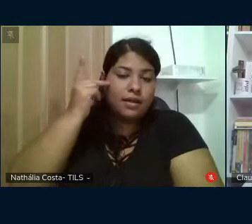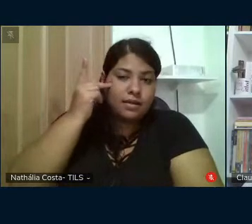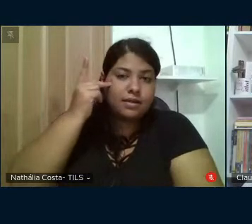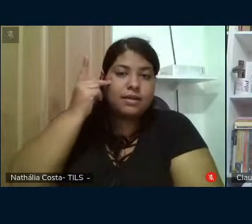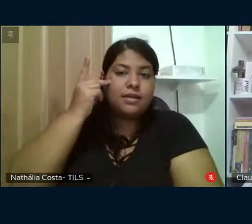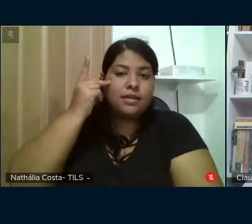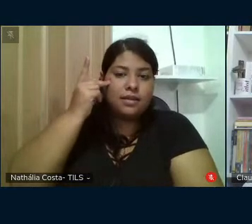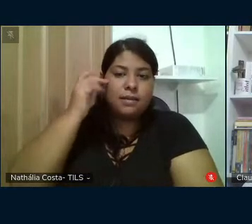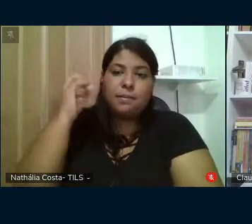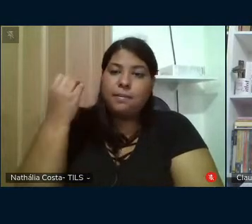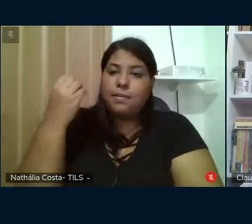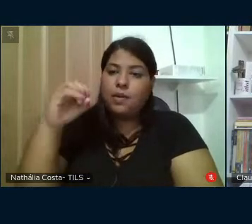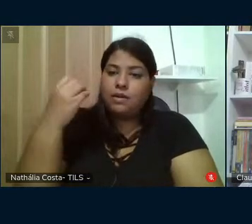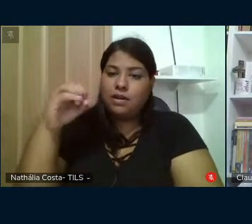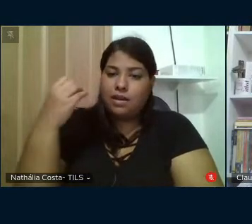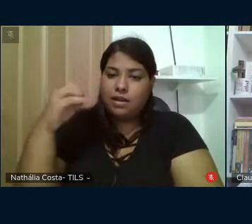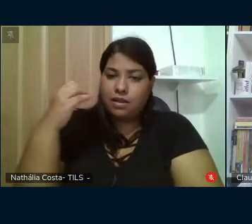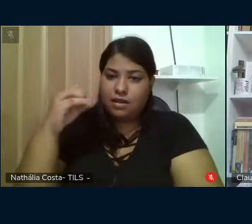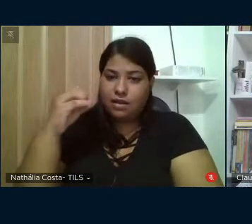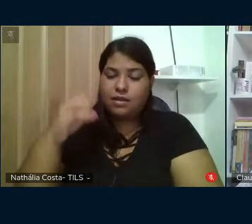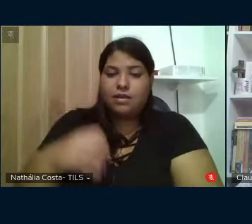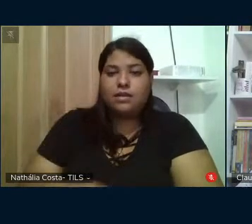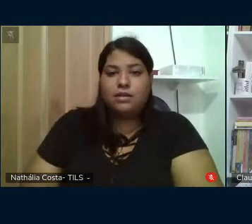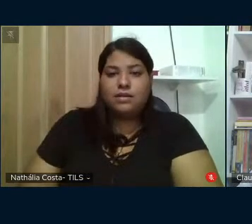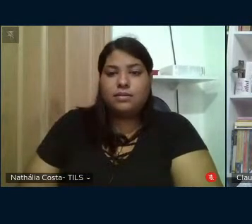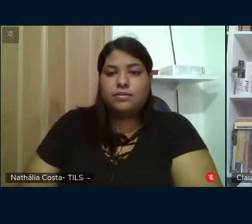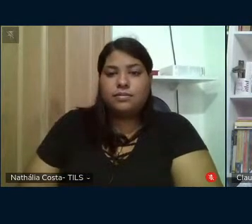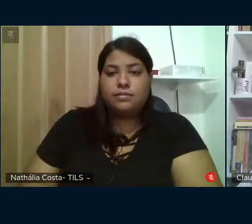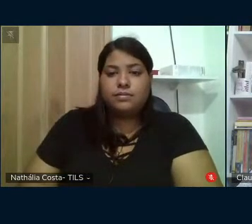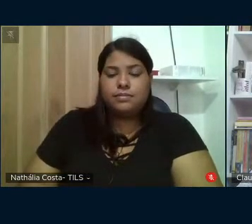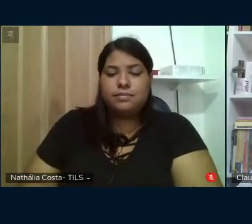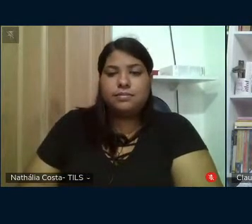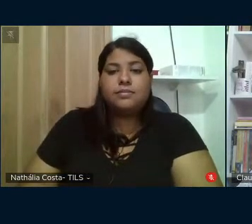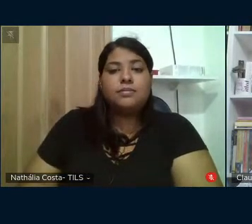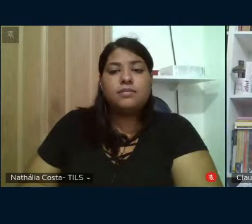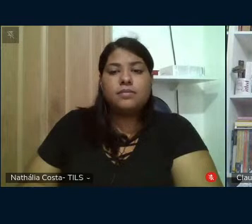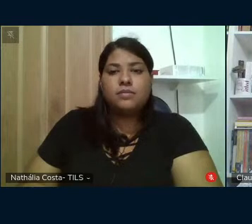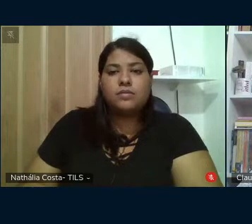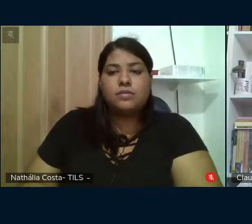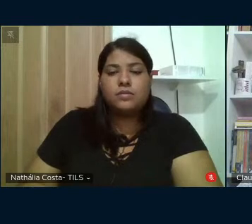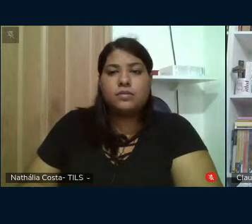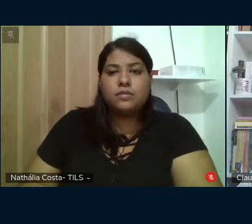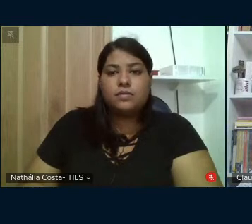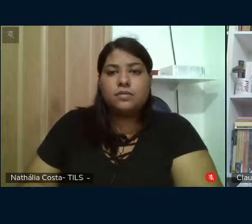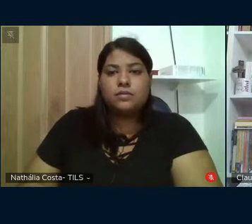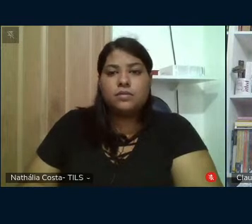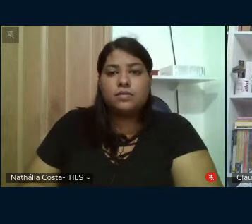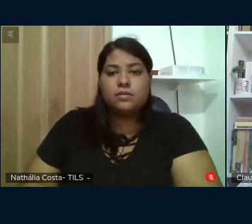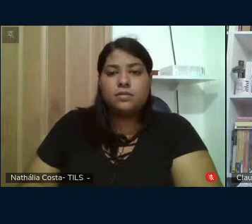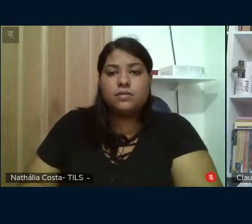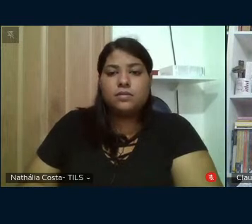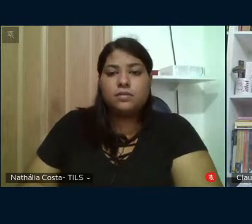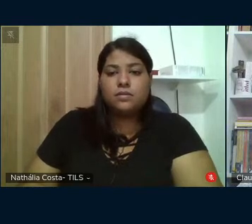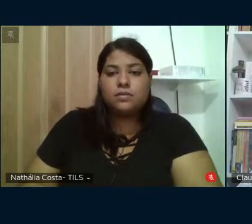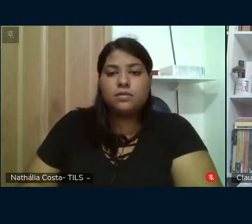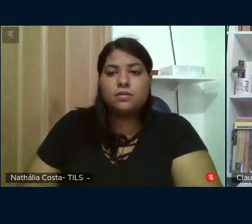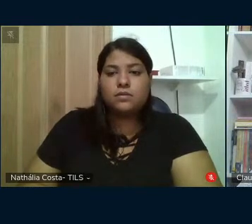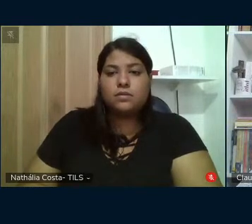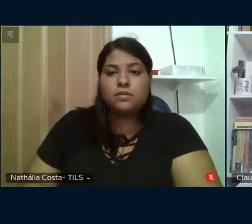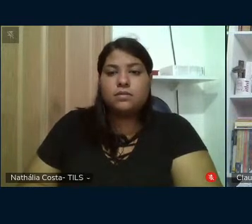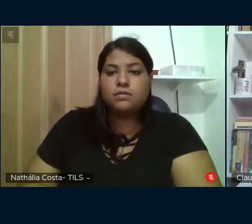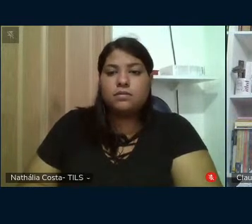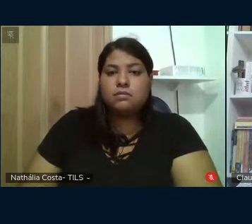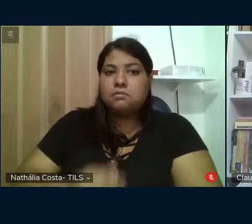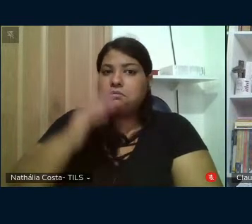Grande do Sul. Esse é um feito que nem mesmo no momento em que o Brasil, entre aspas, o Brasil estava